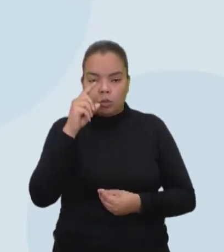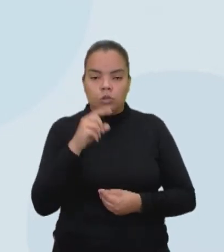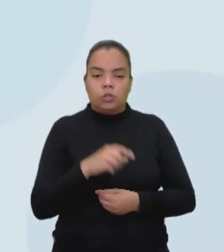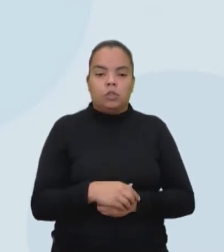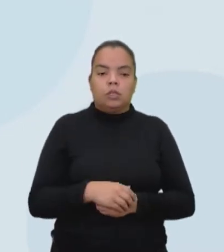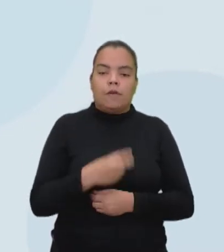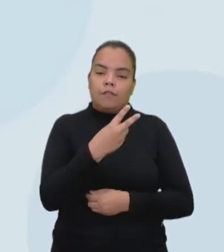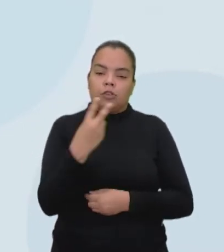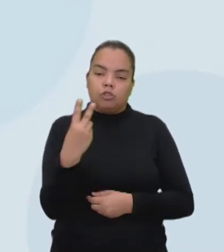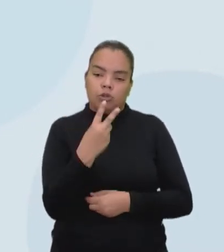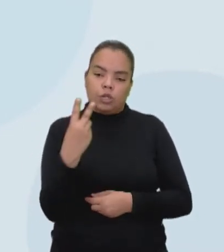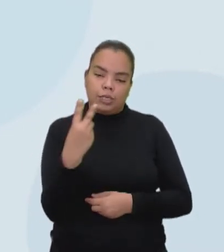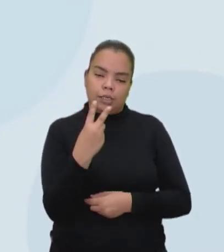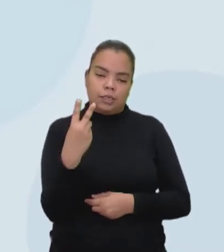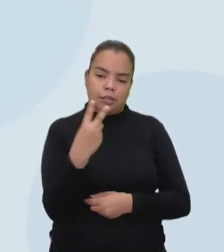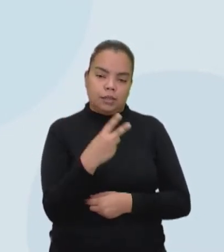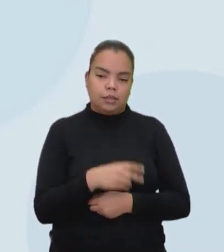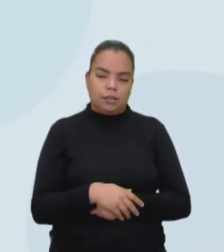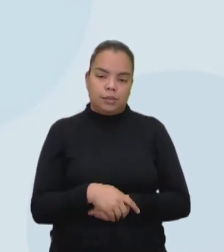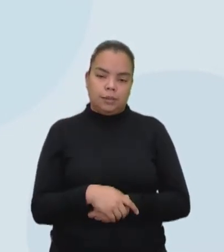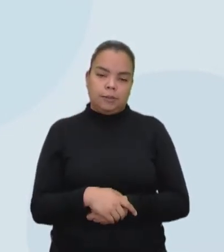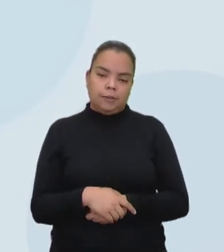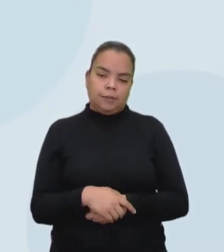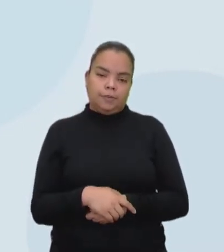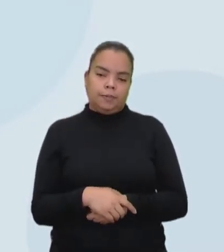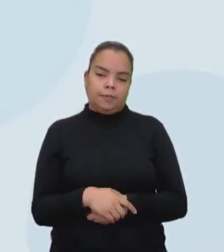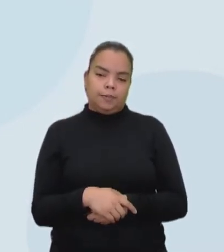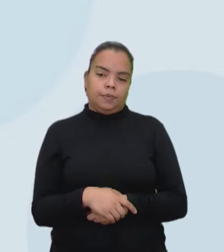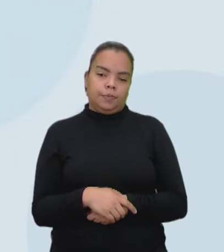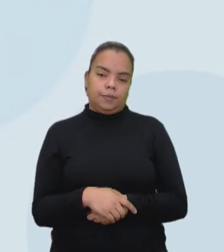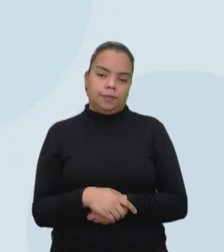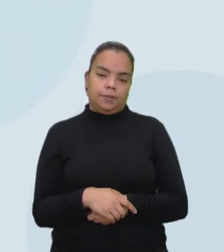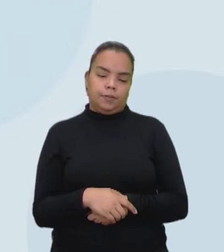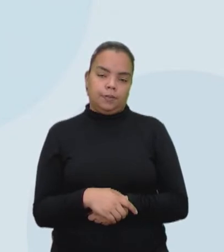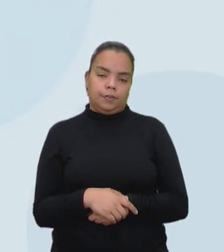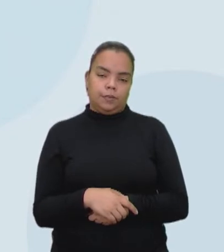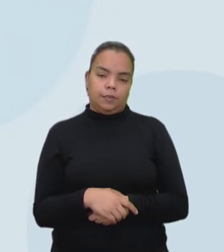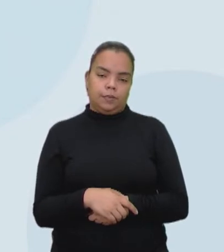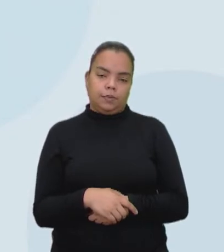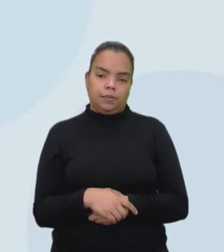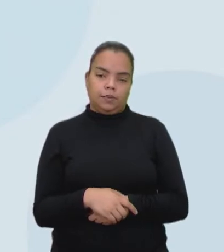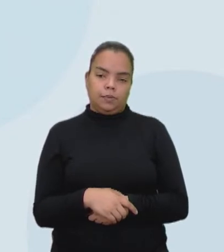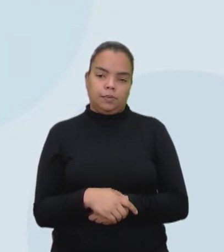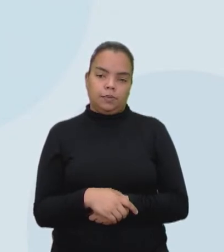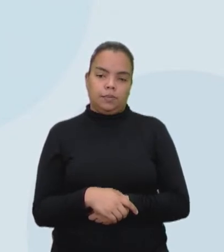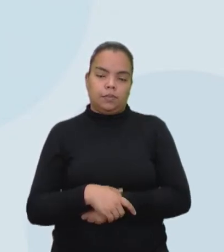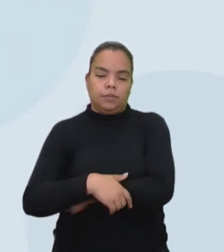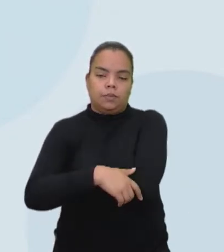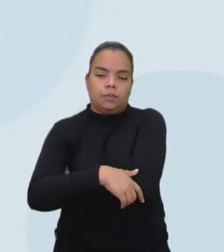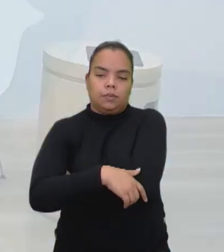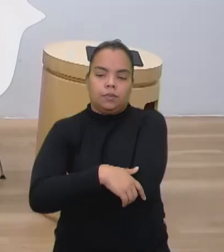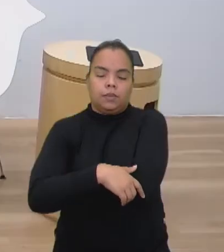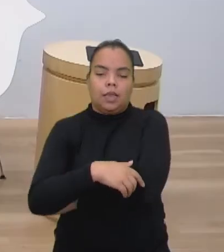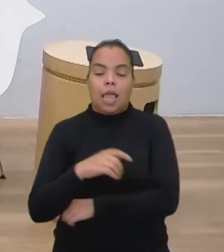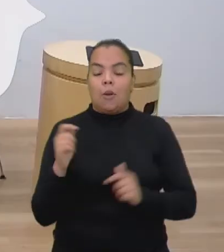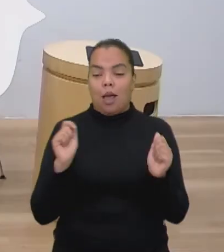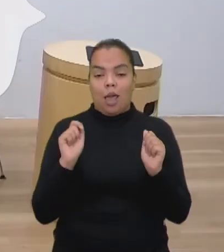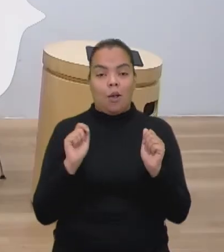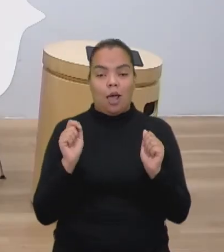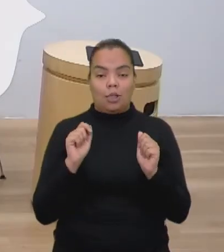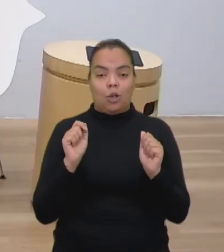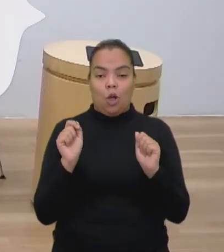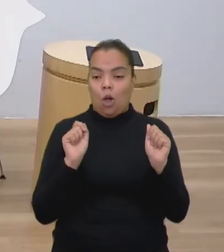22 dias. Me corrija se eu estiver errada aí, professor. Eu não. Eu só estou olhando aqui porque eu adoro café. É.